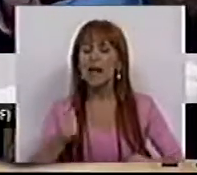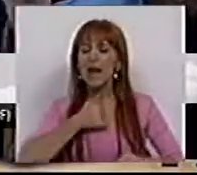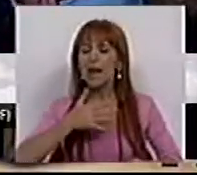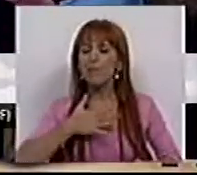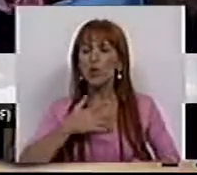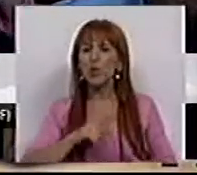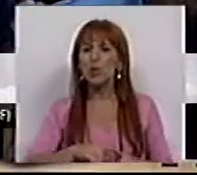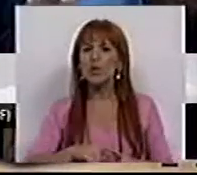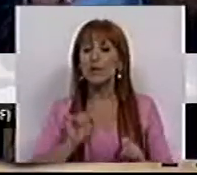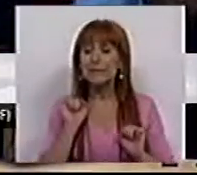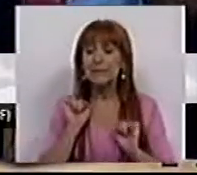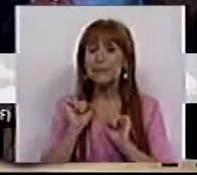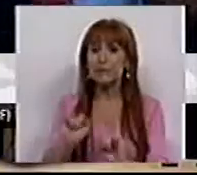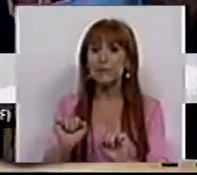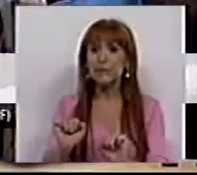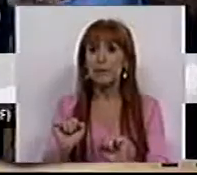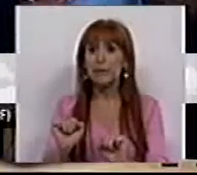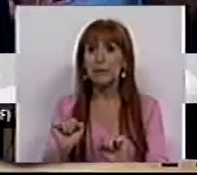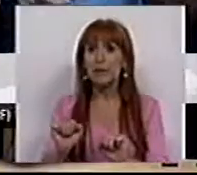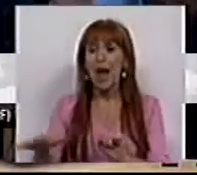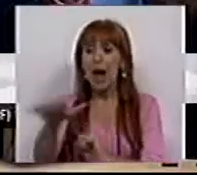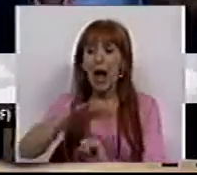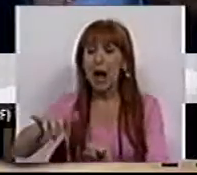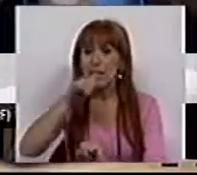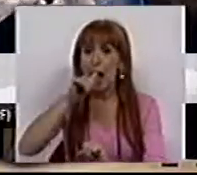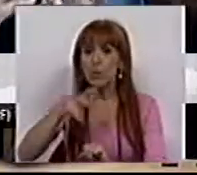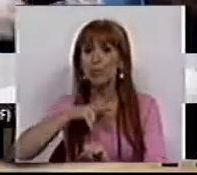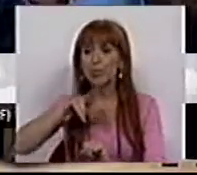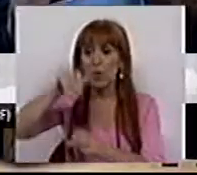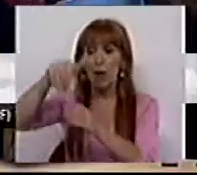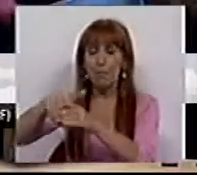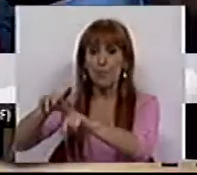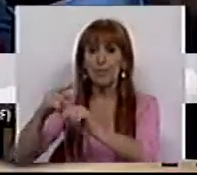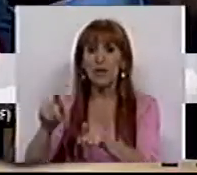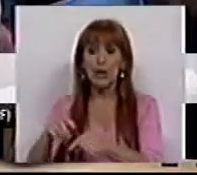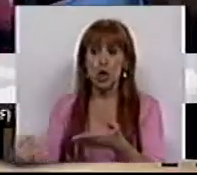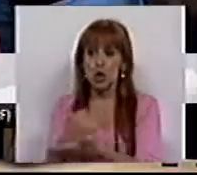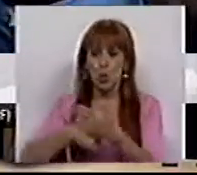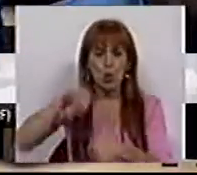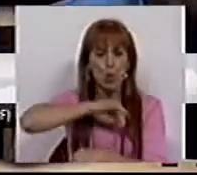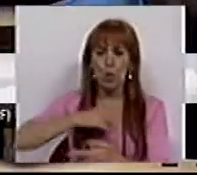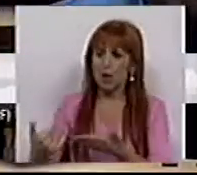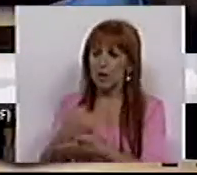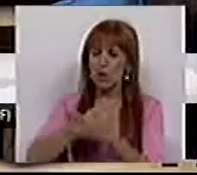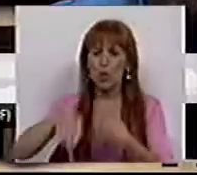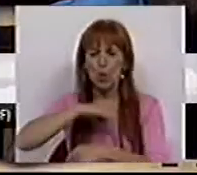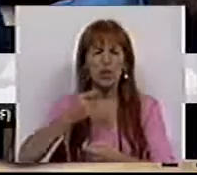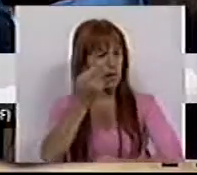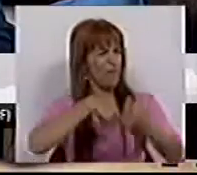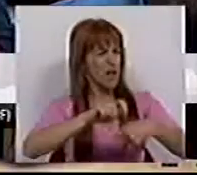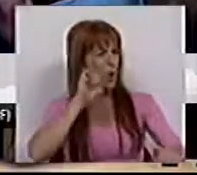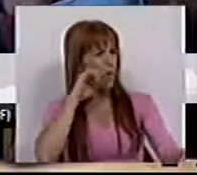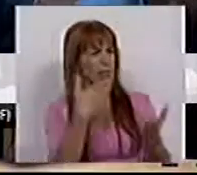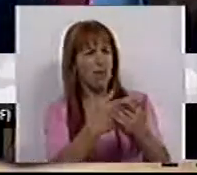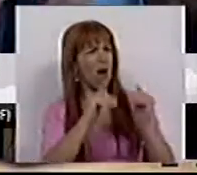empresa que pertence ao universo da Águas de Portugal e dá lucro vai ser vendida para